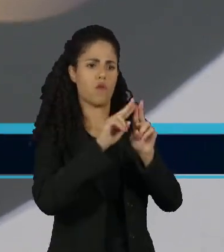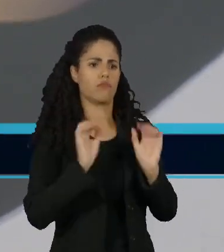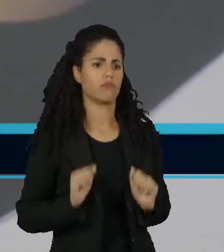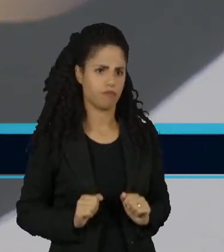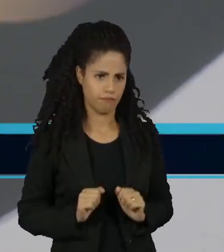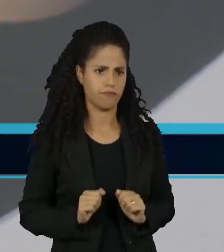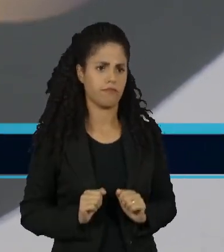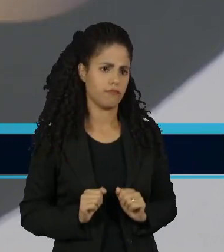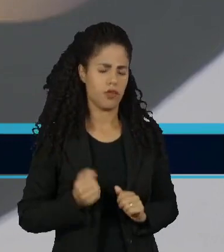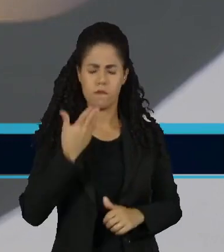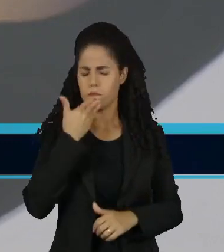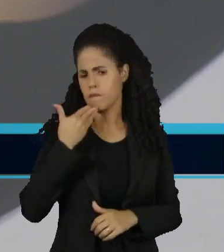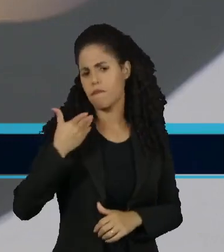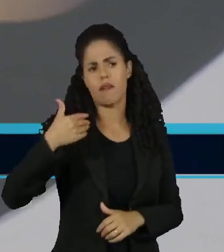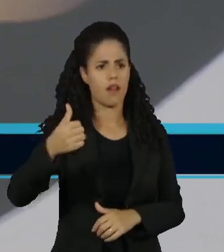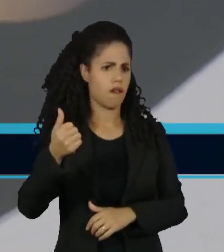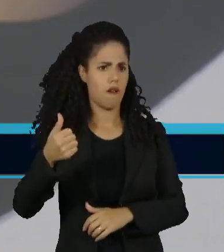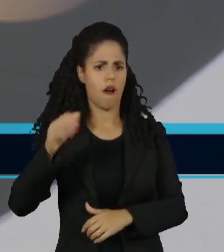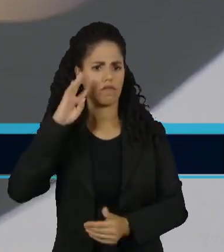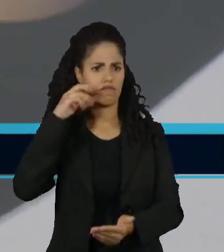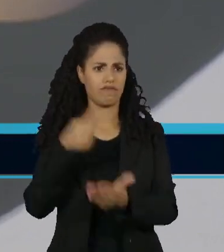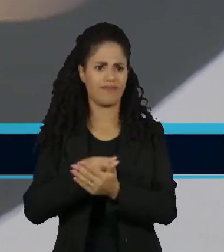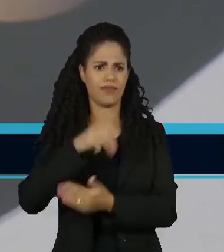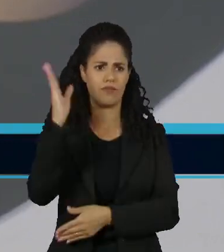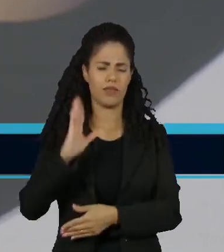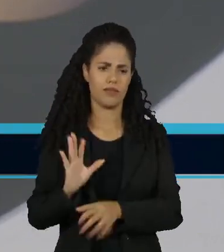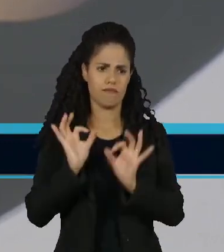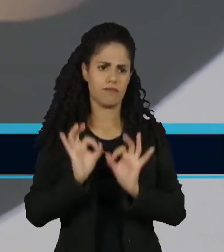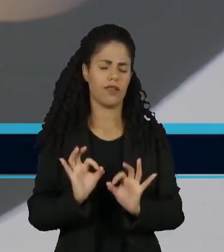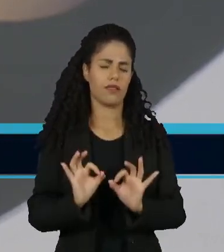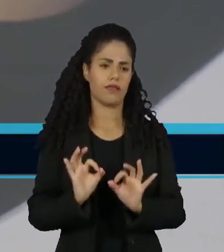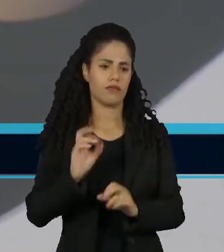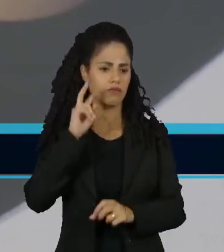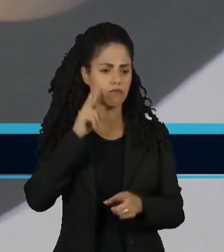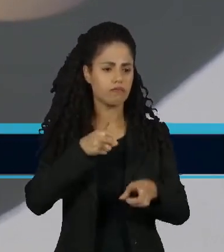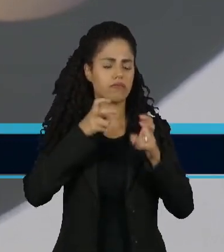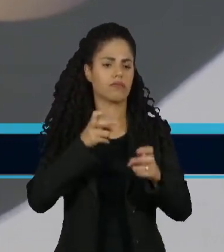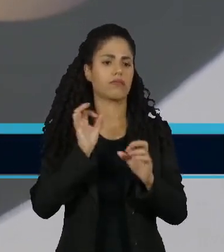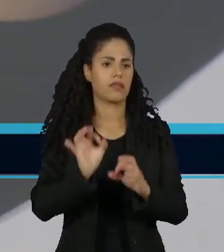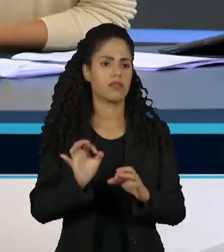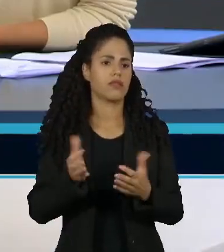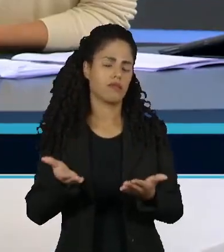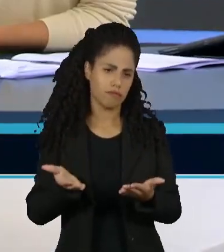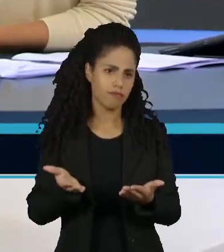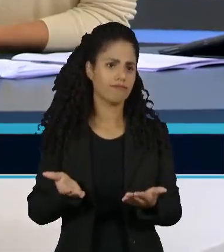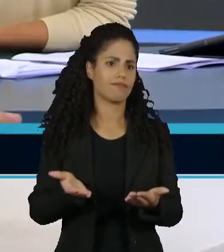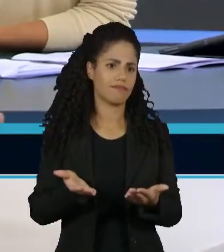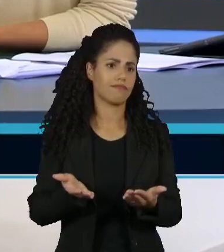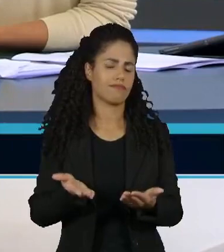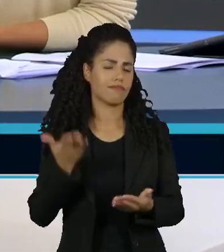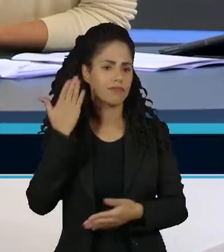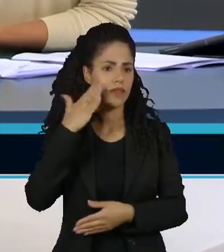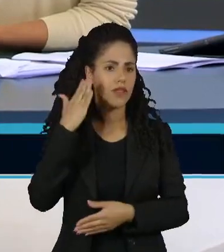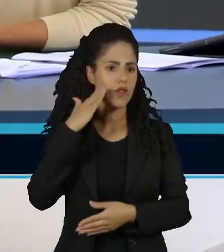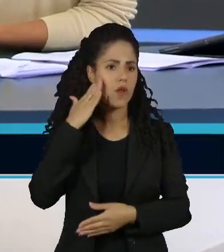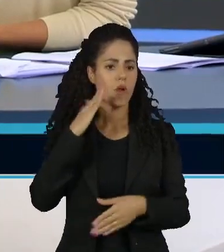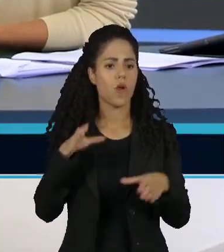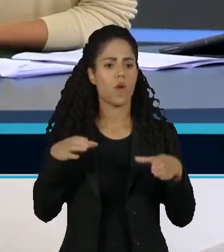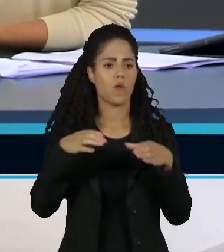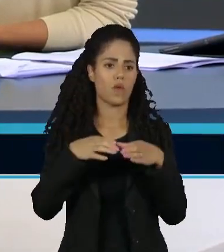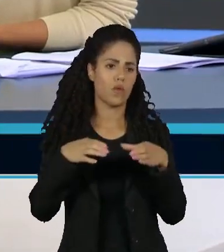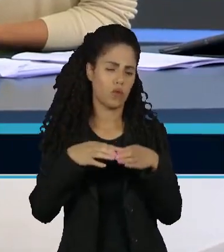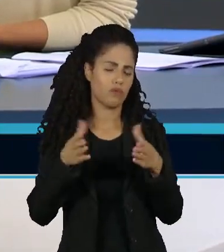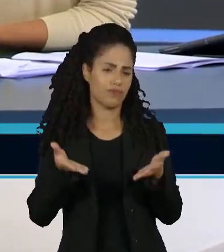Quer dizer, melhorou na foto porque ele volta a ser, digamos, um player considerado e não um grupo a ser